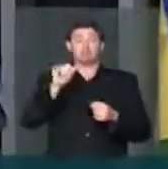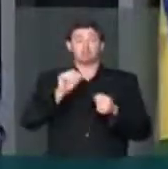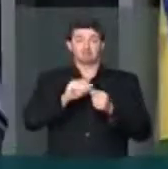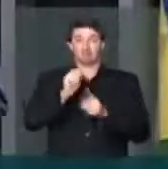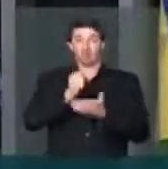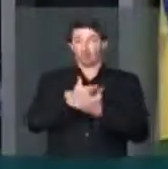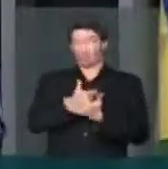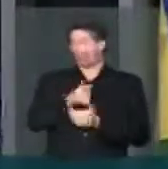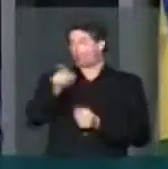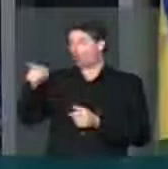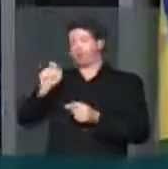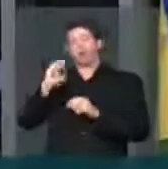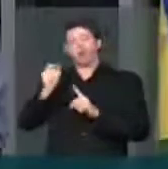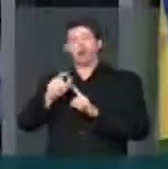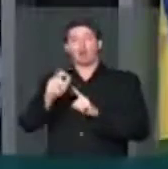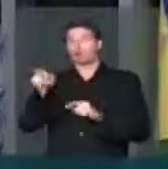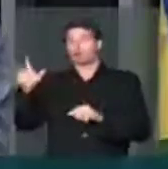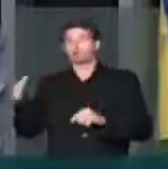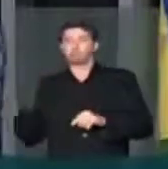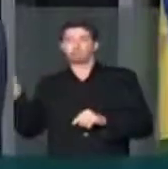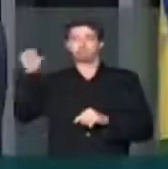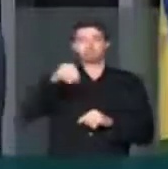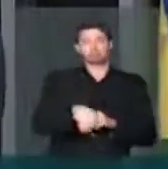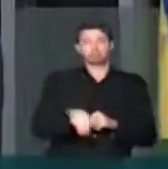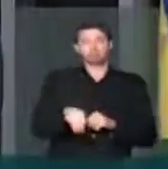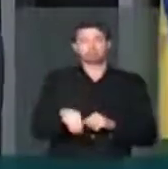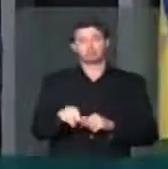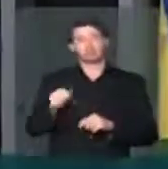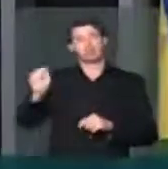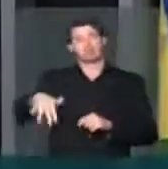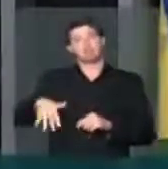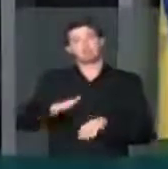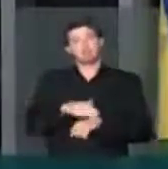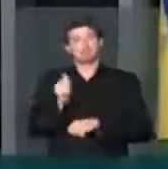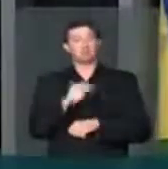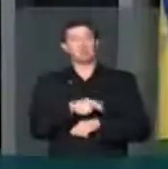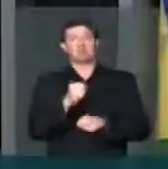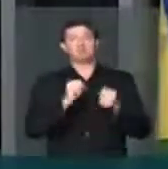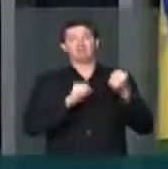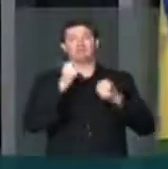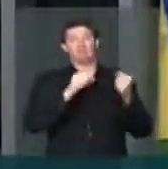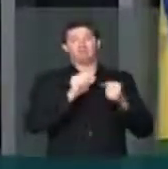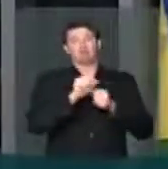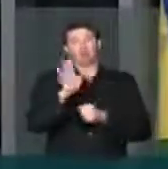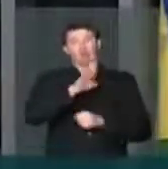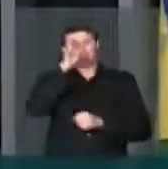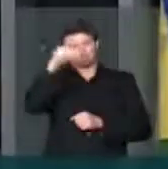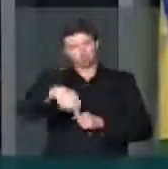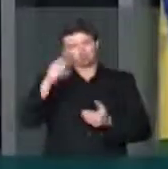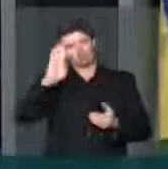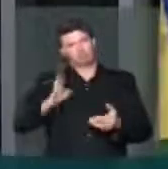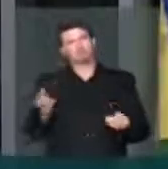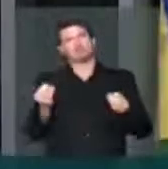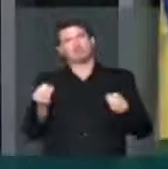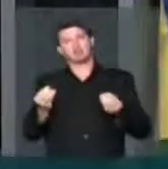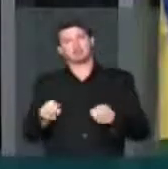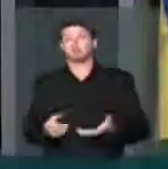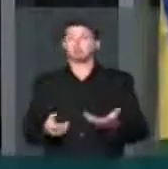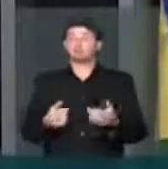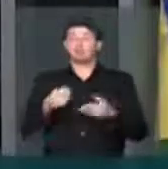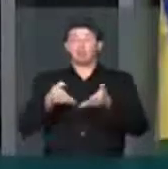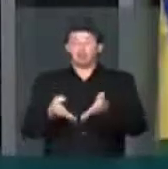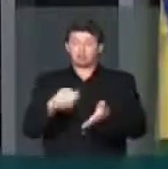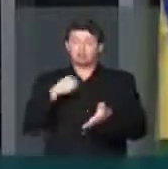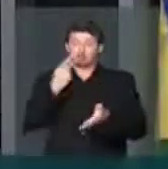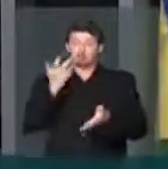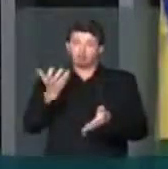comprado, alugado, sondas no mercado, não teria necessidade de preços abusivos. Sr. Presidente, é isso